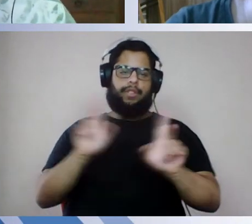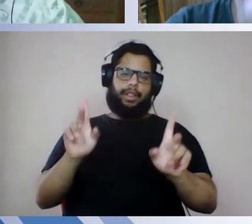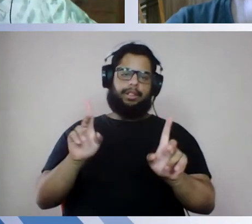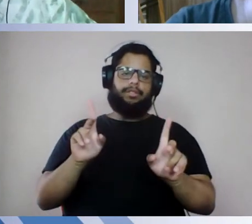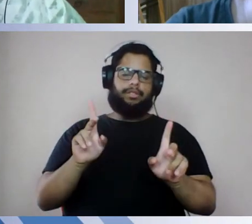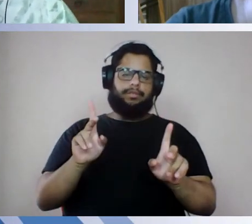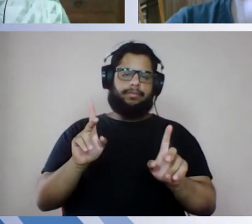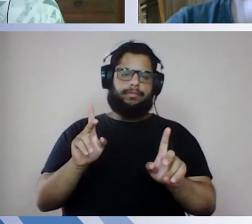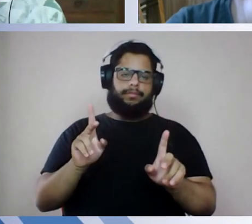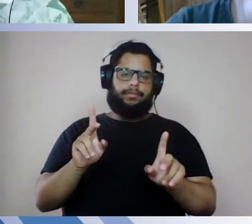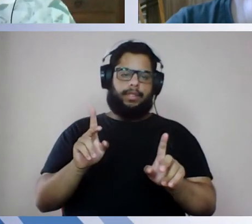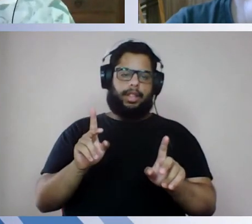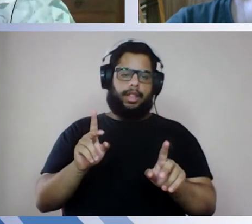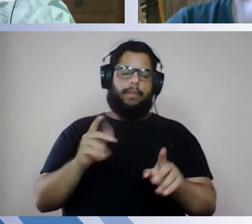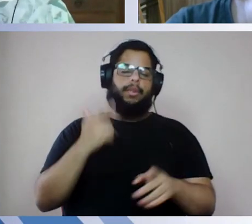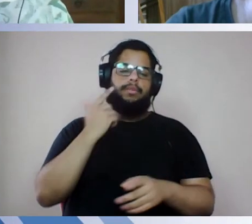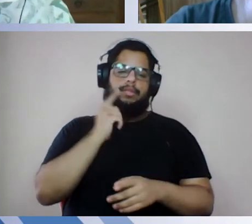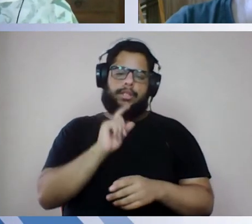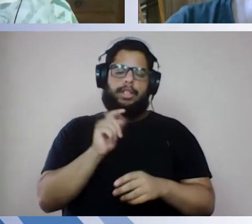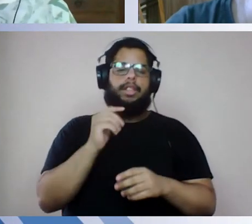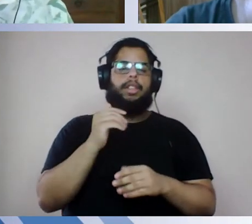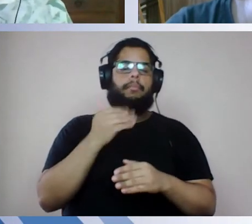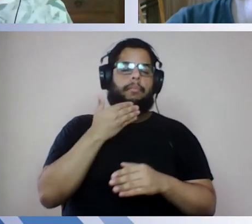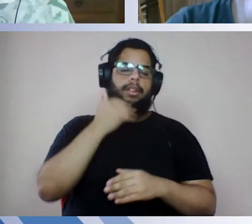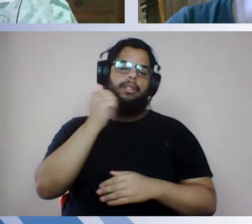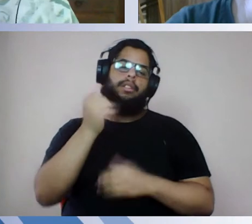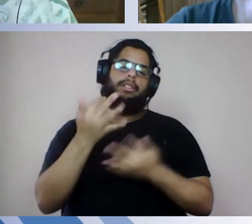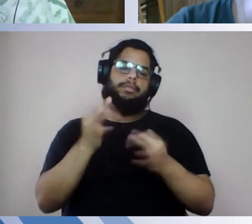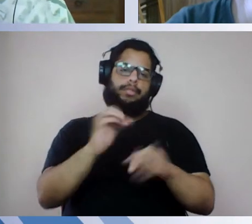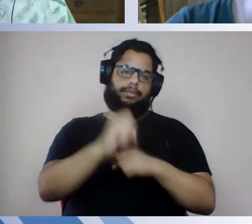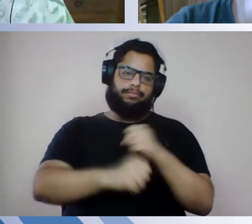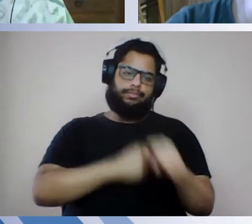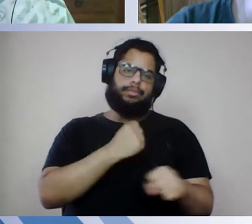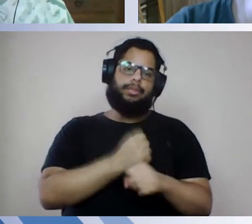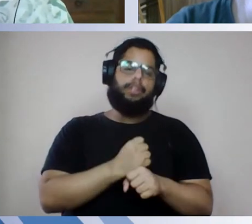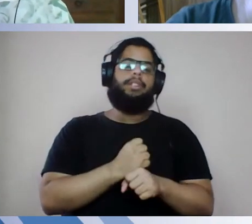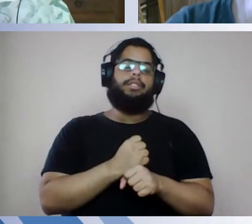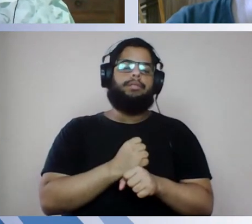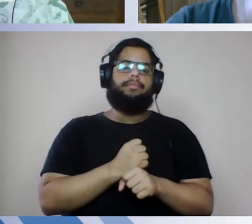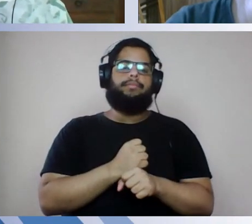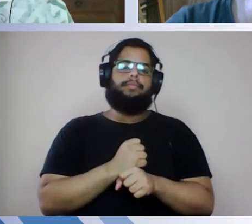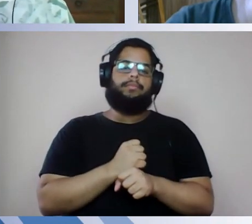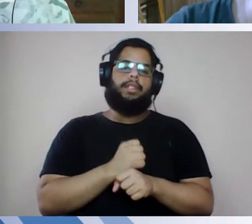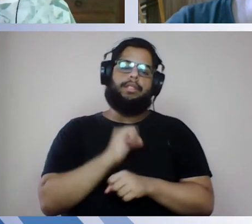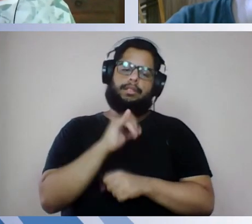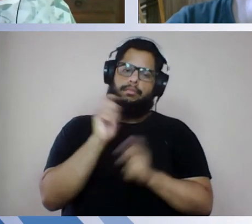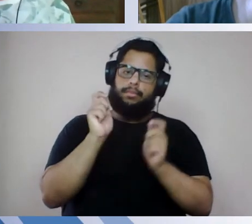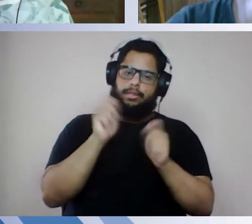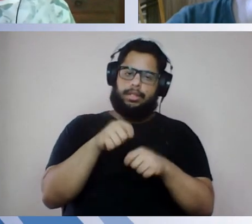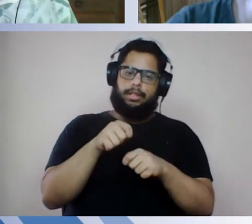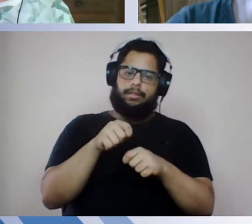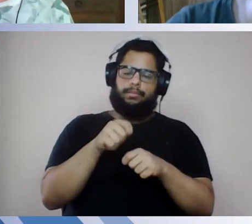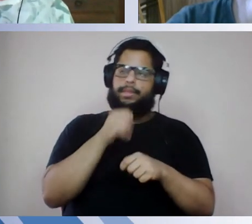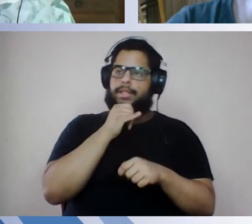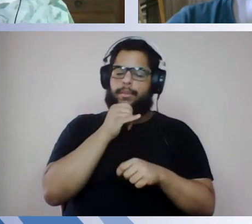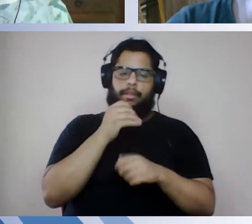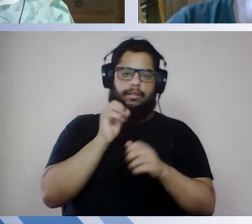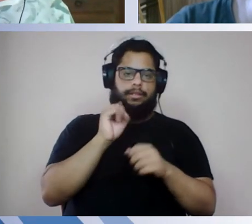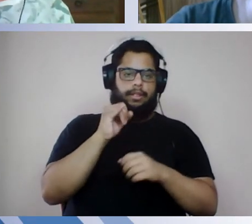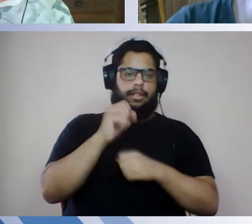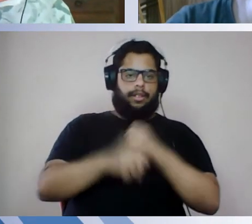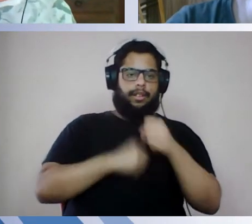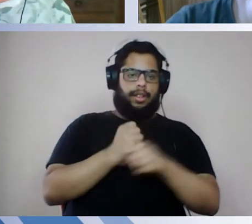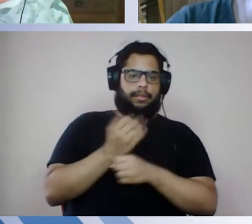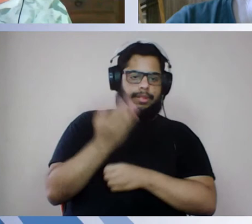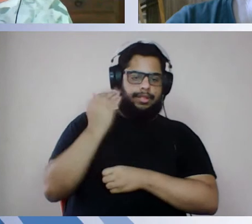diferente agora para chegar ao final de 2021 numa condição bem melhor, né, que talvez se tivéssemos feito ao longo de 2020, a